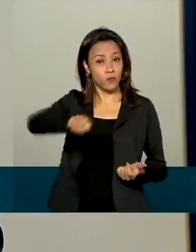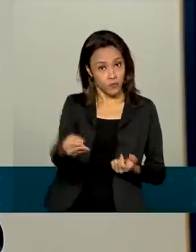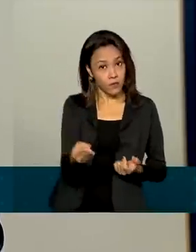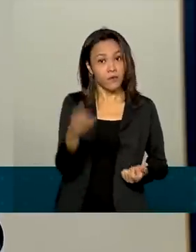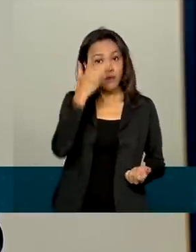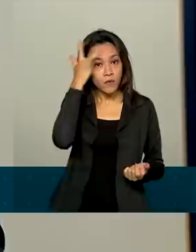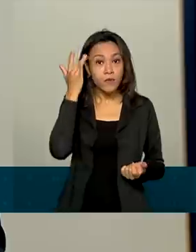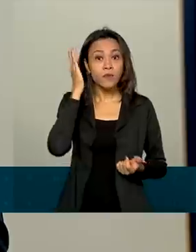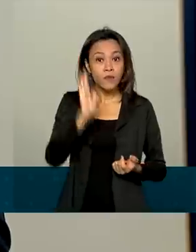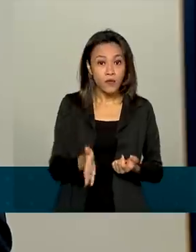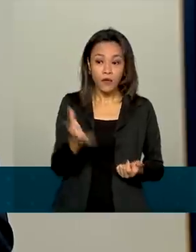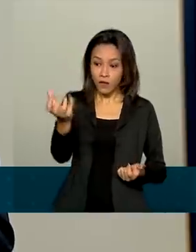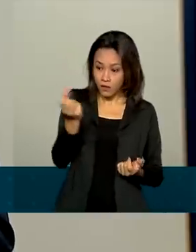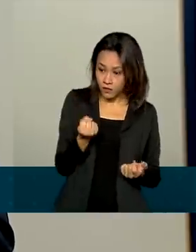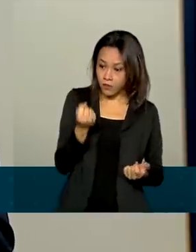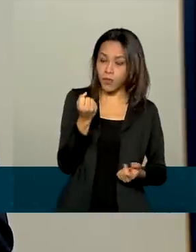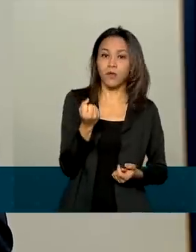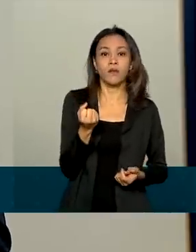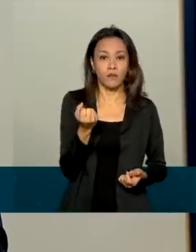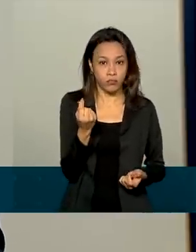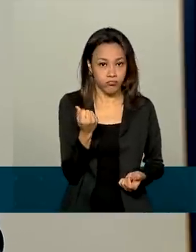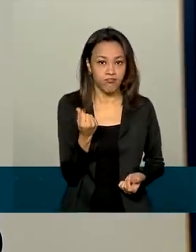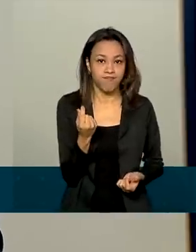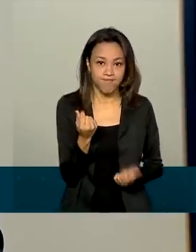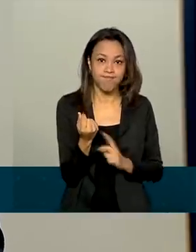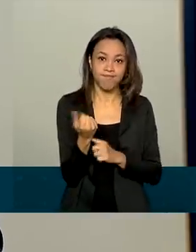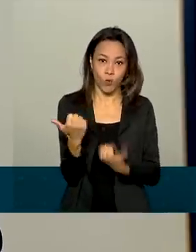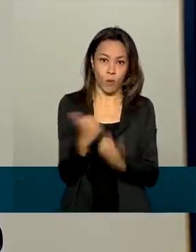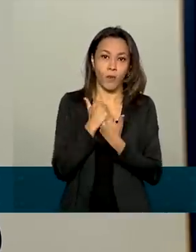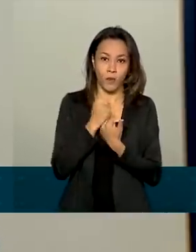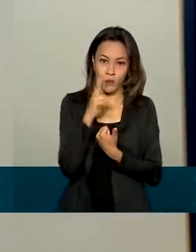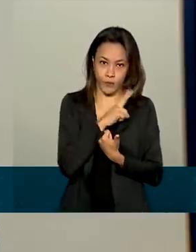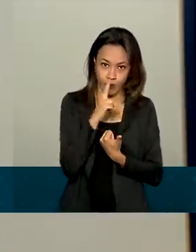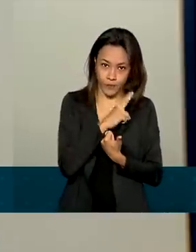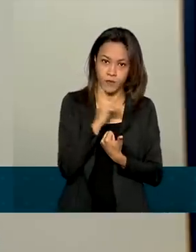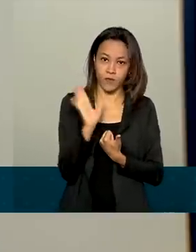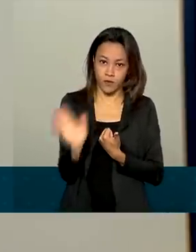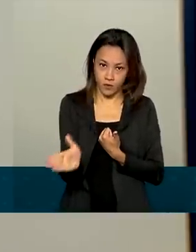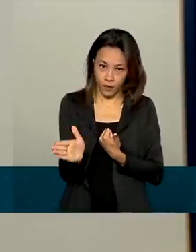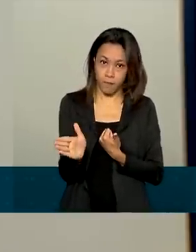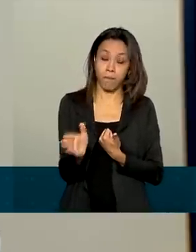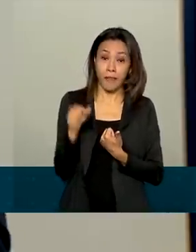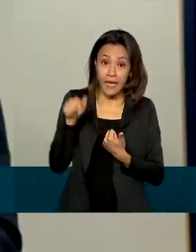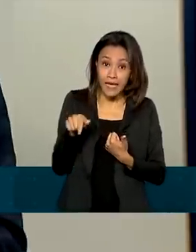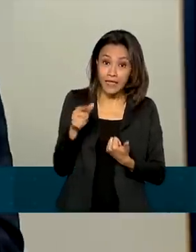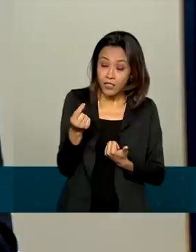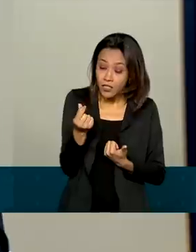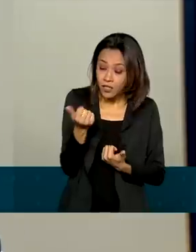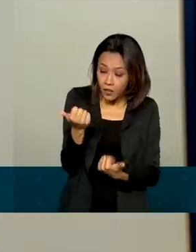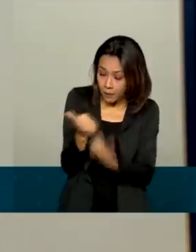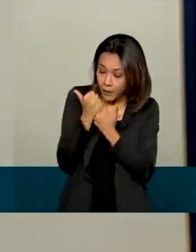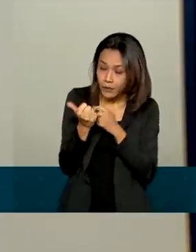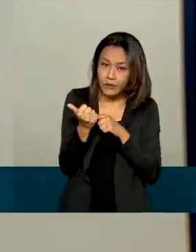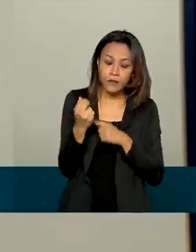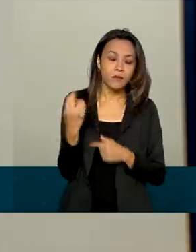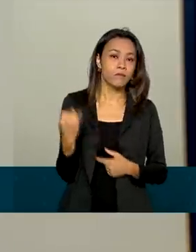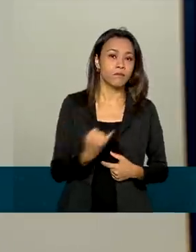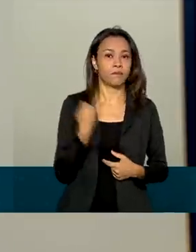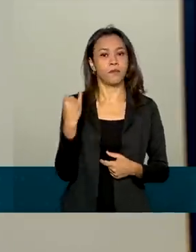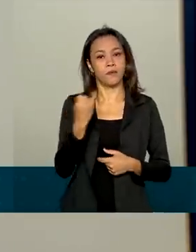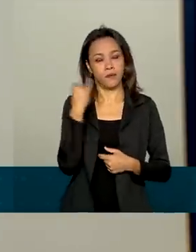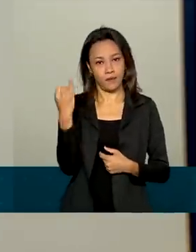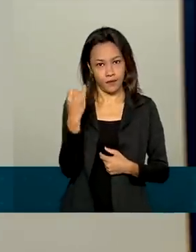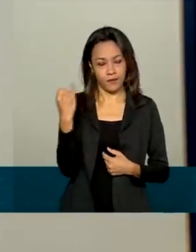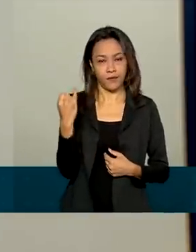receberam já uma parcela desse auxílio. Esse auxílio é extremamente importante e